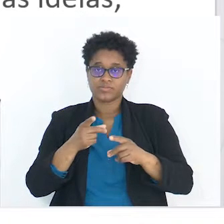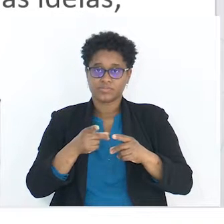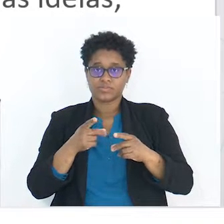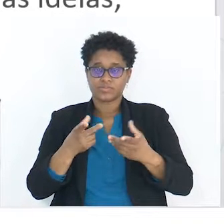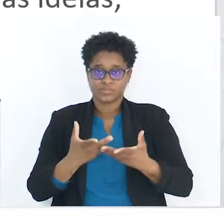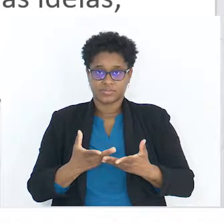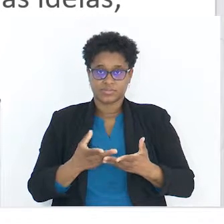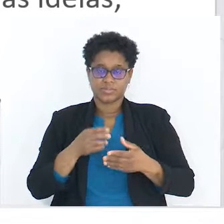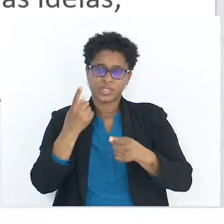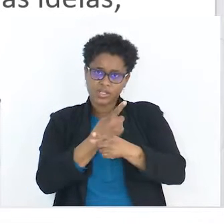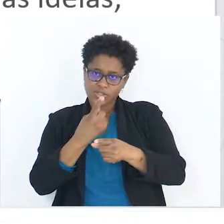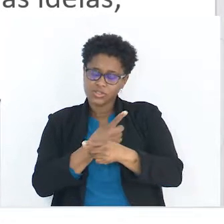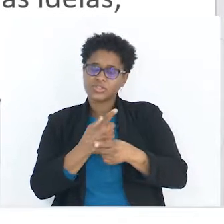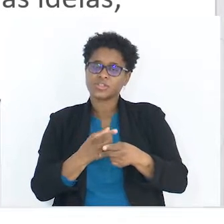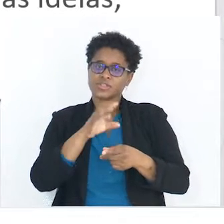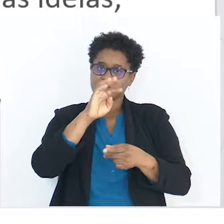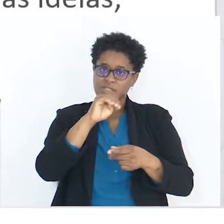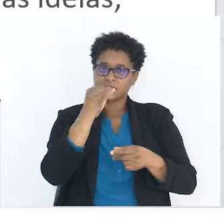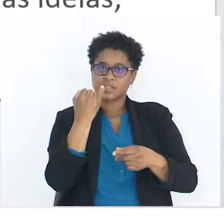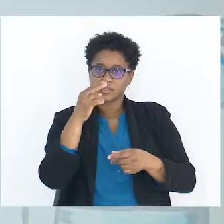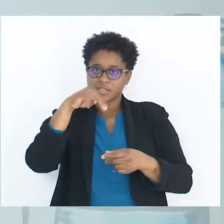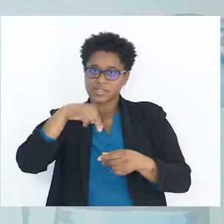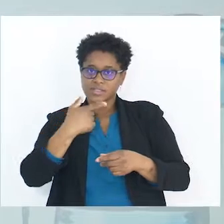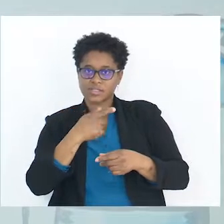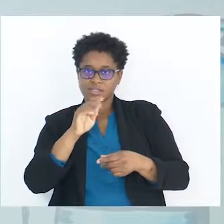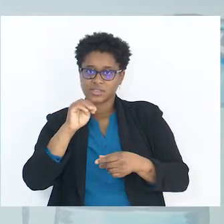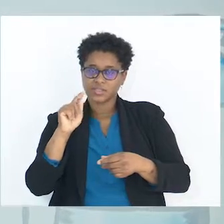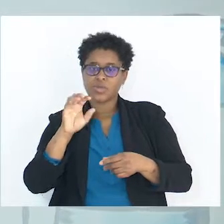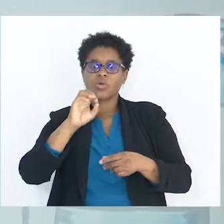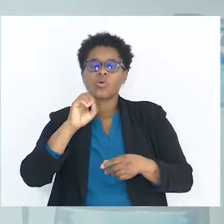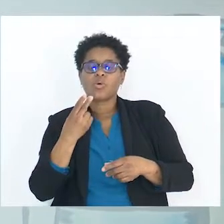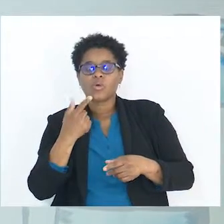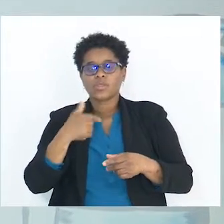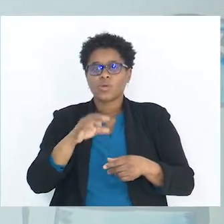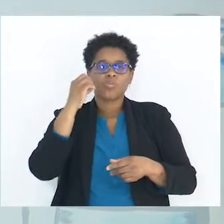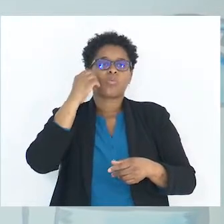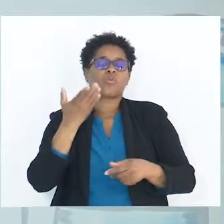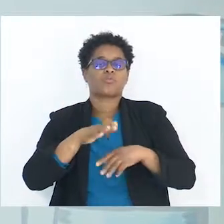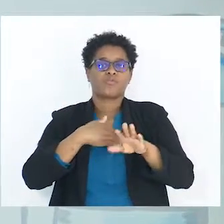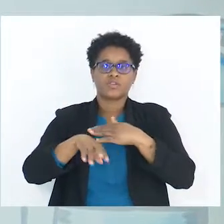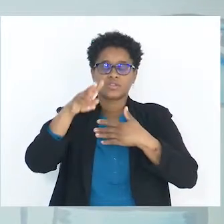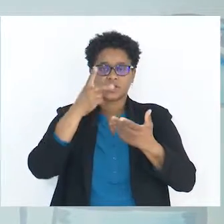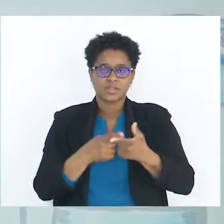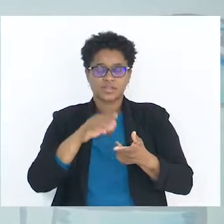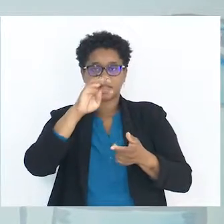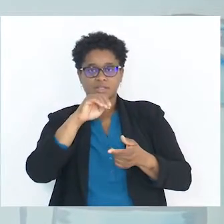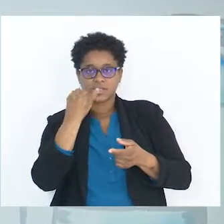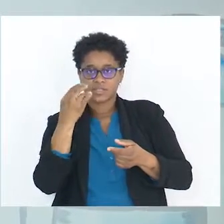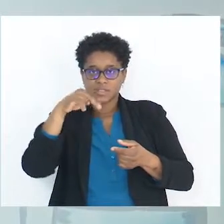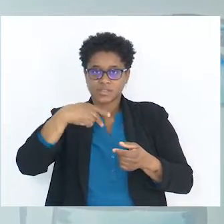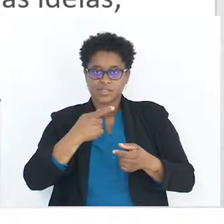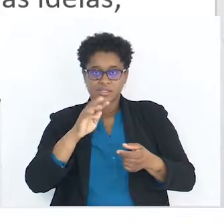da síntese. Ou então, como fazer a síntese a partir de um texto original.